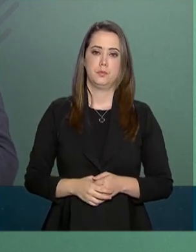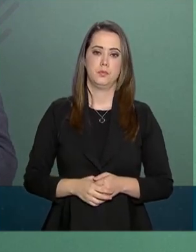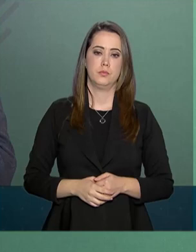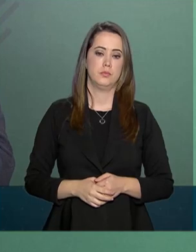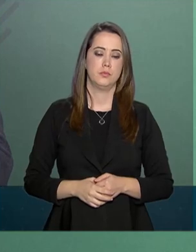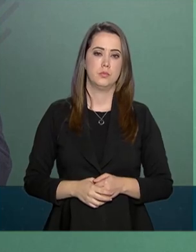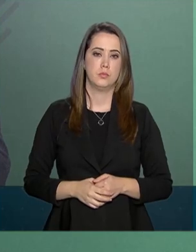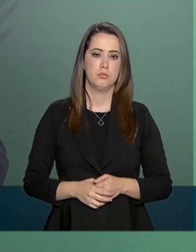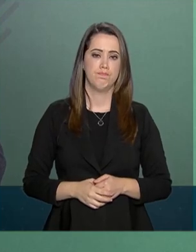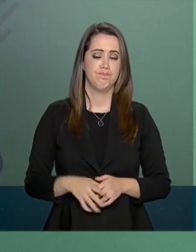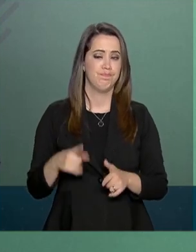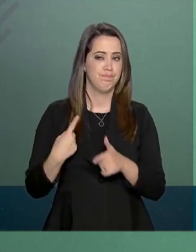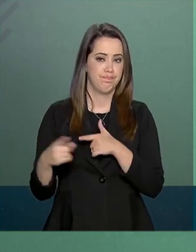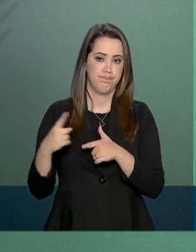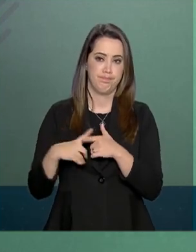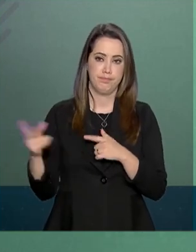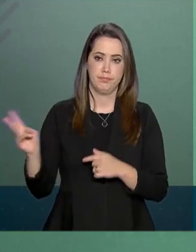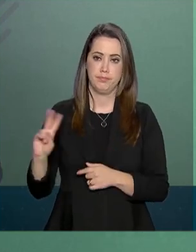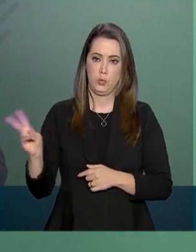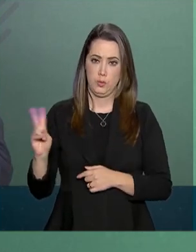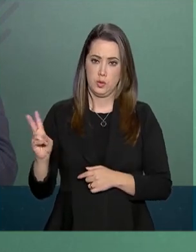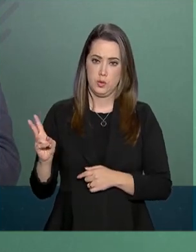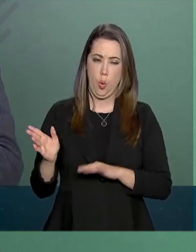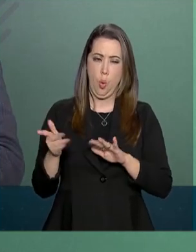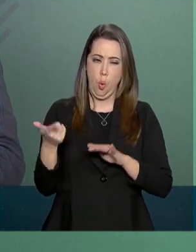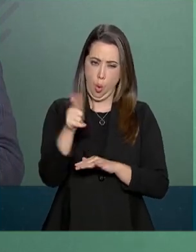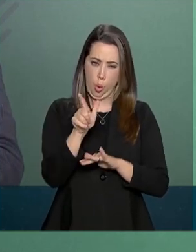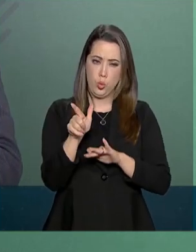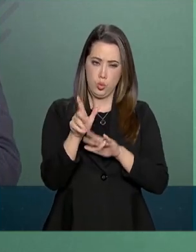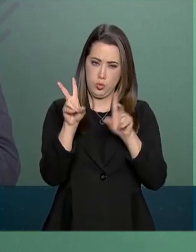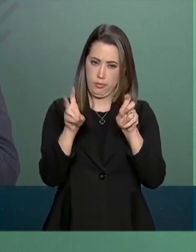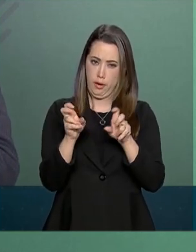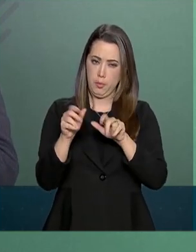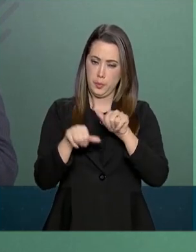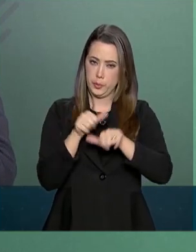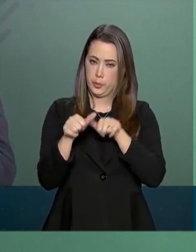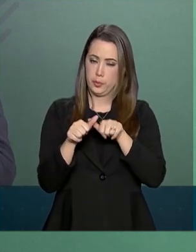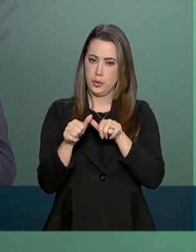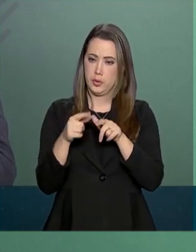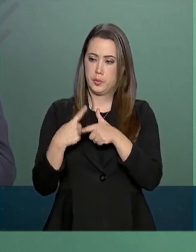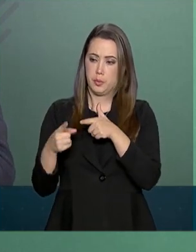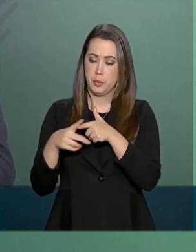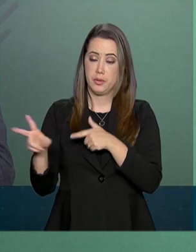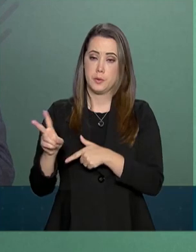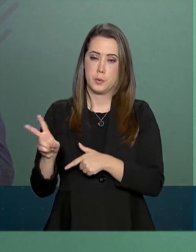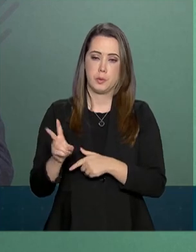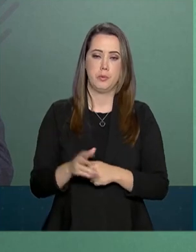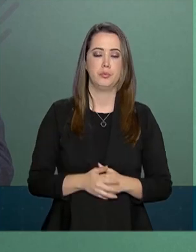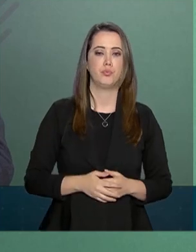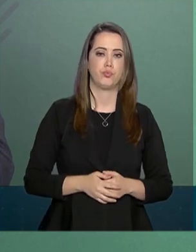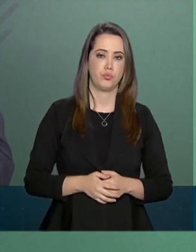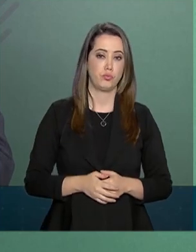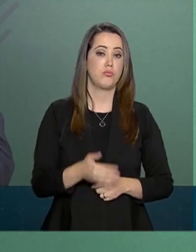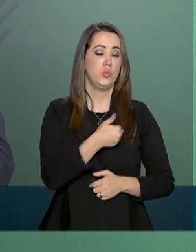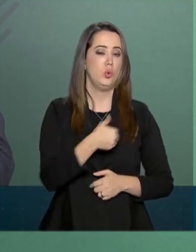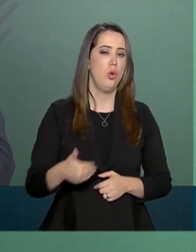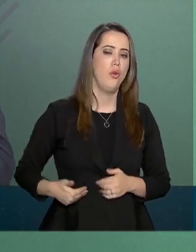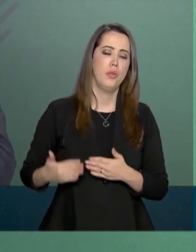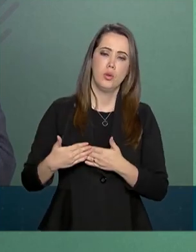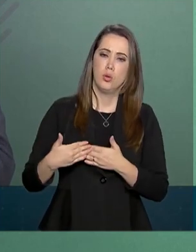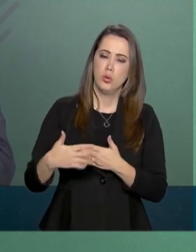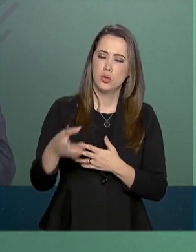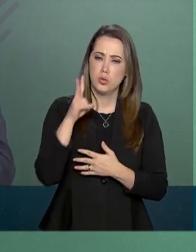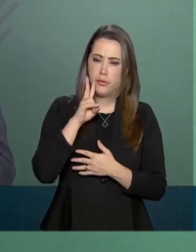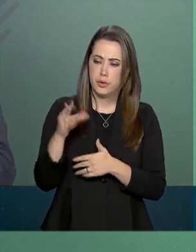Crise na Venezuela. O governo continua acompanhando e tomando medidas